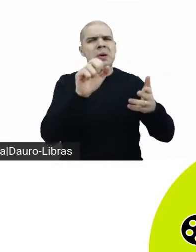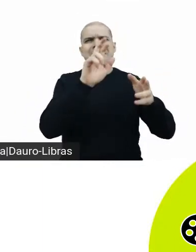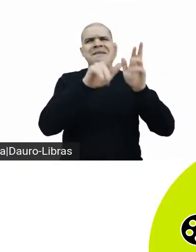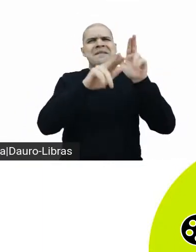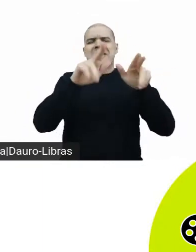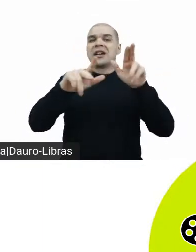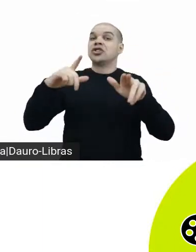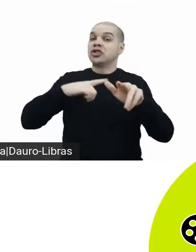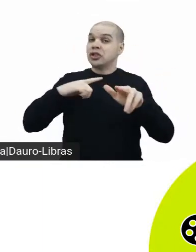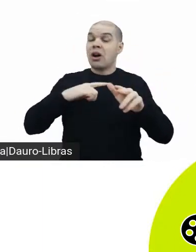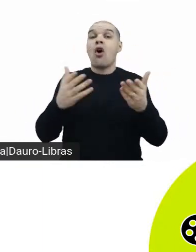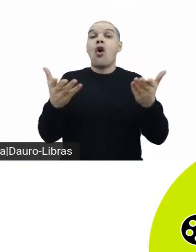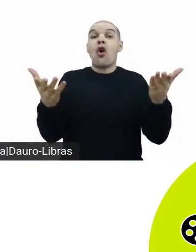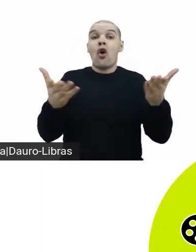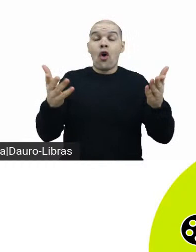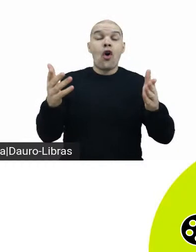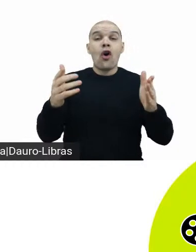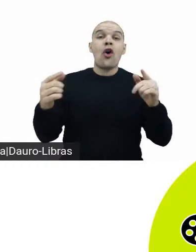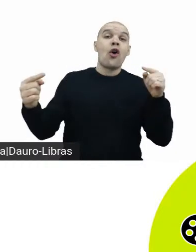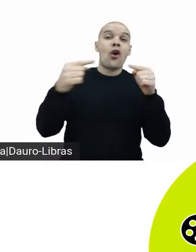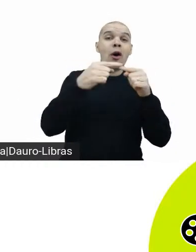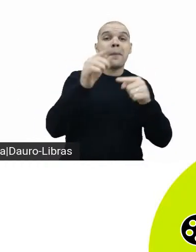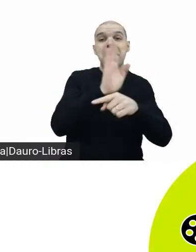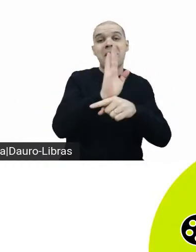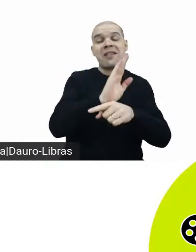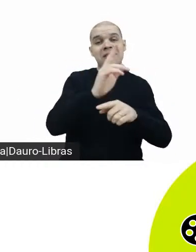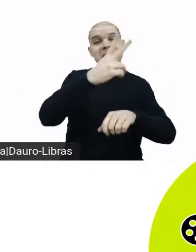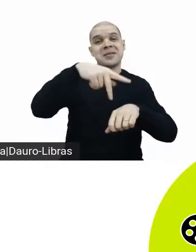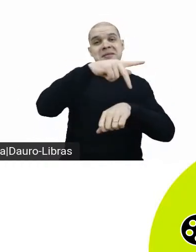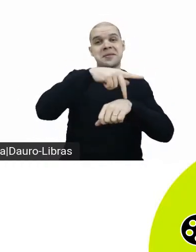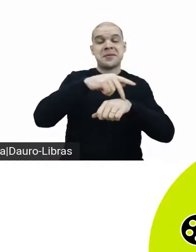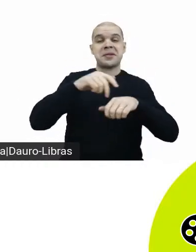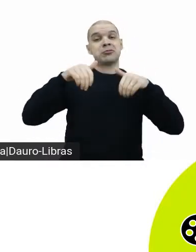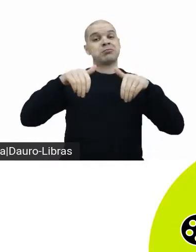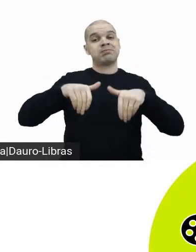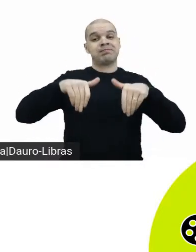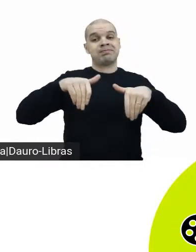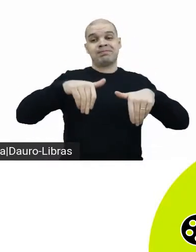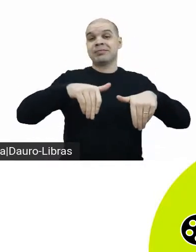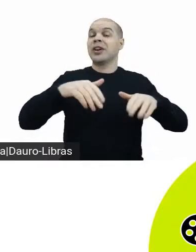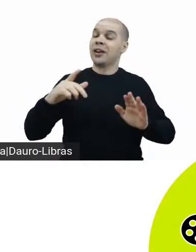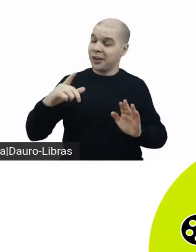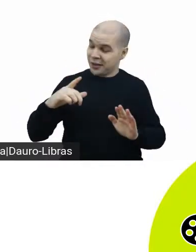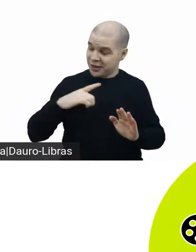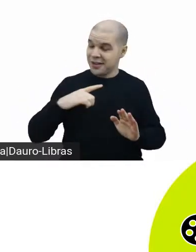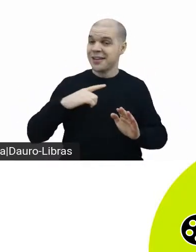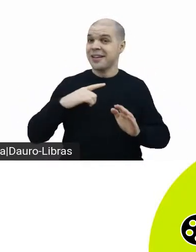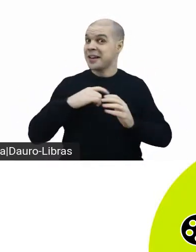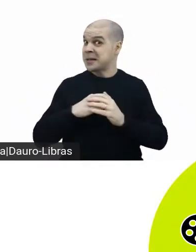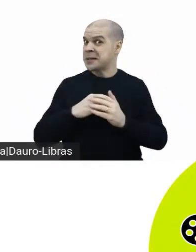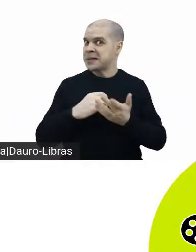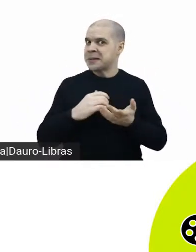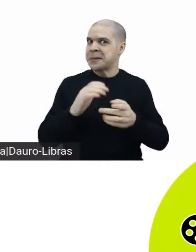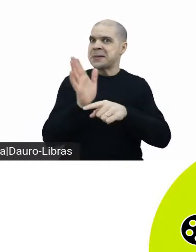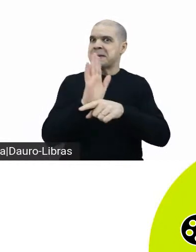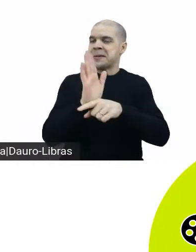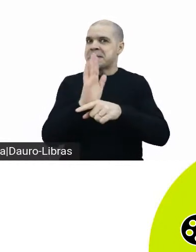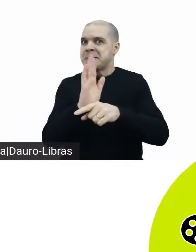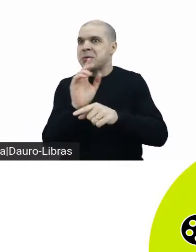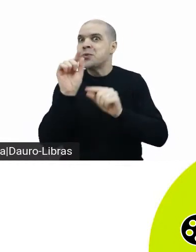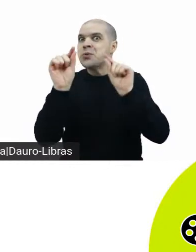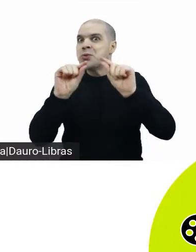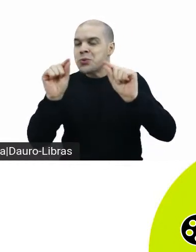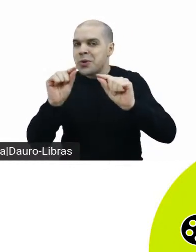finaliza aí com Casamente Muriel na Austrália, então a gente vai ter um bate-papo bem descontraído, bem legal, para saber um pouquinho desse filme,